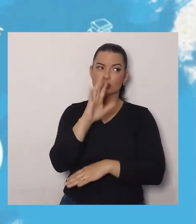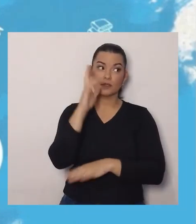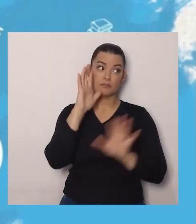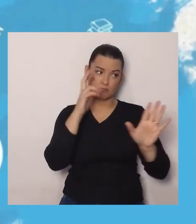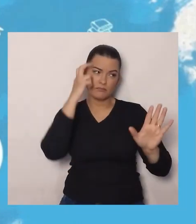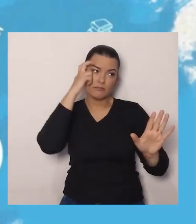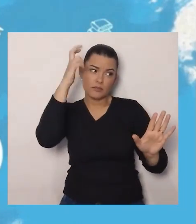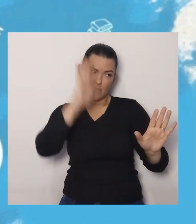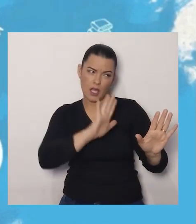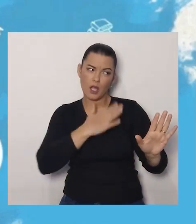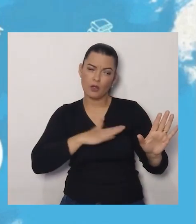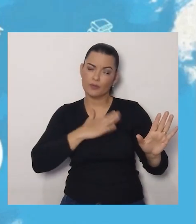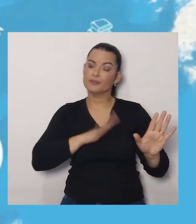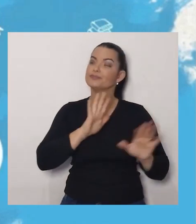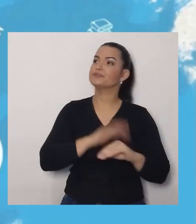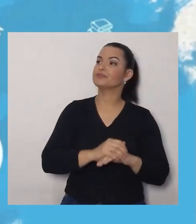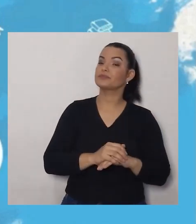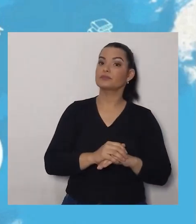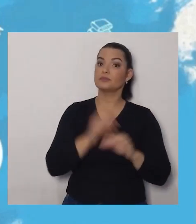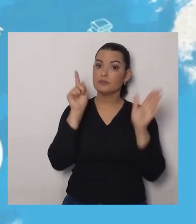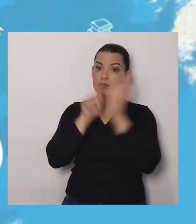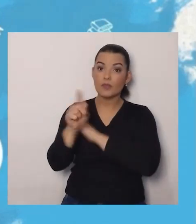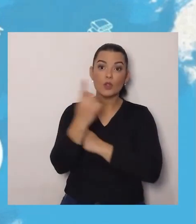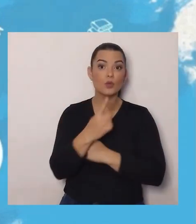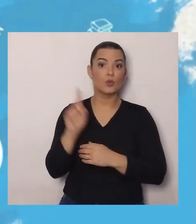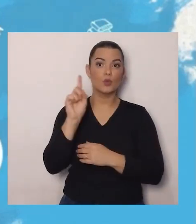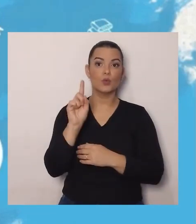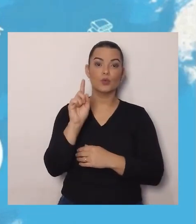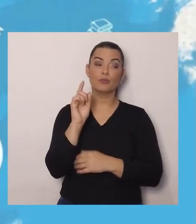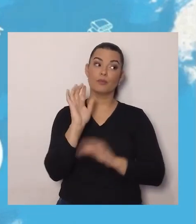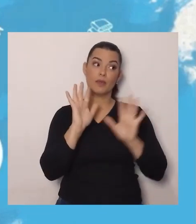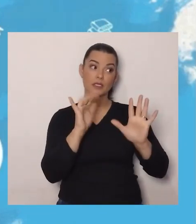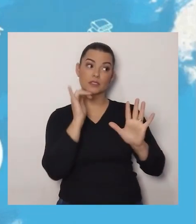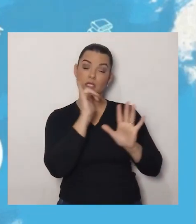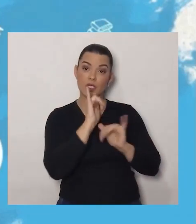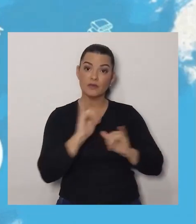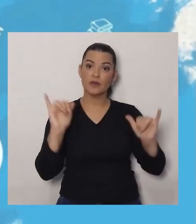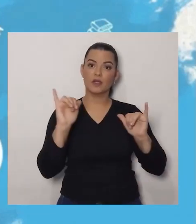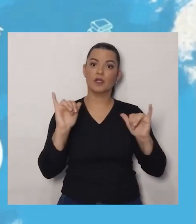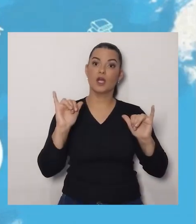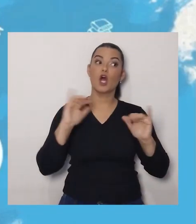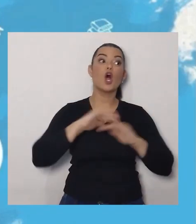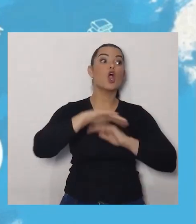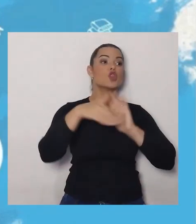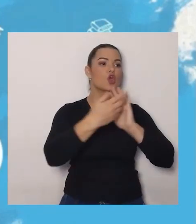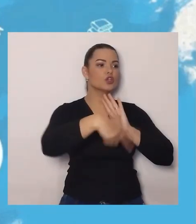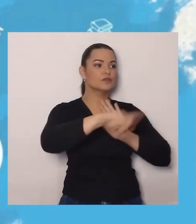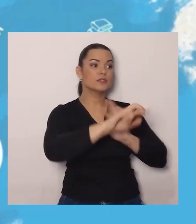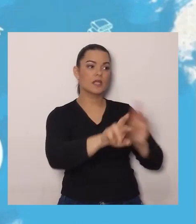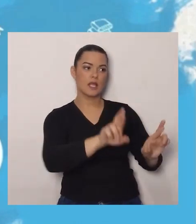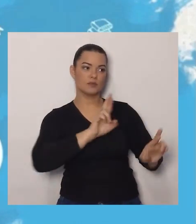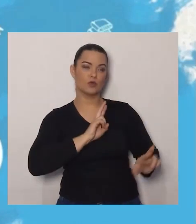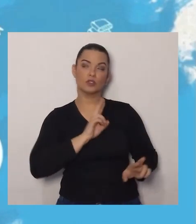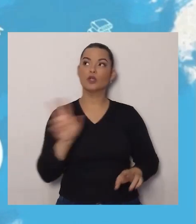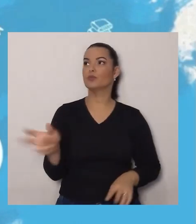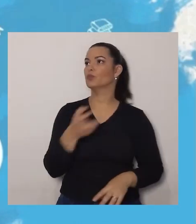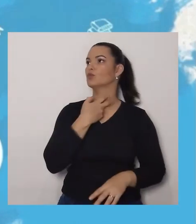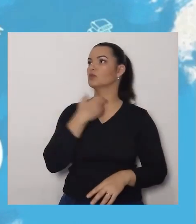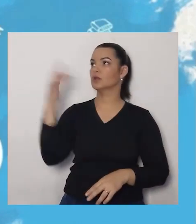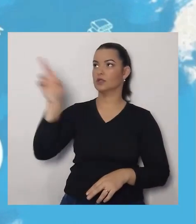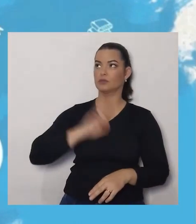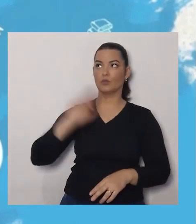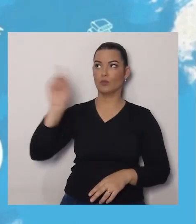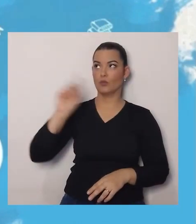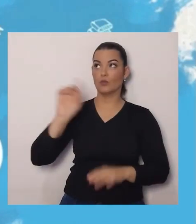pergunta. Mas ela disse o seguinte, Todos respondam, menos o morcego. O morcego vai responder depois.